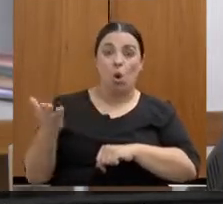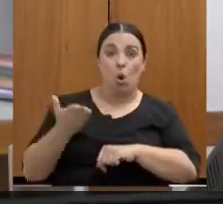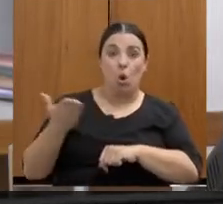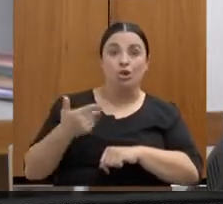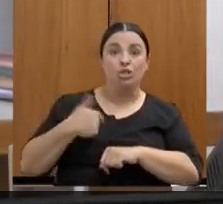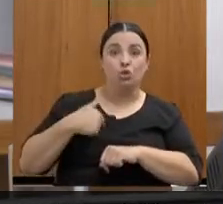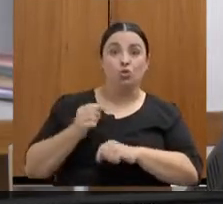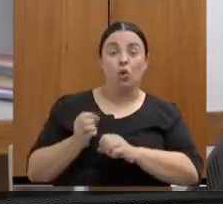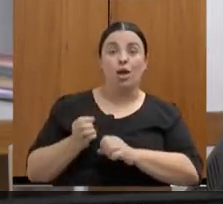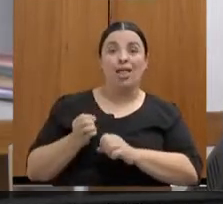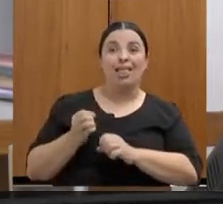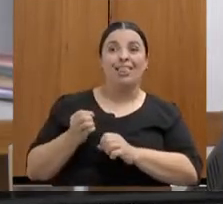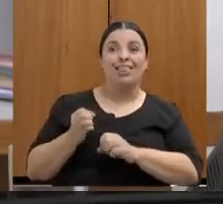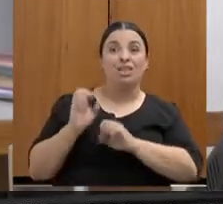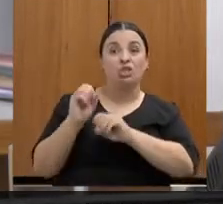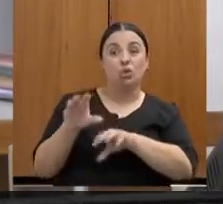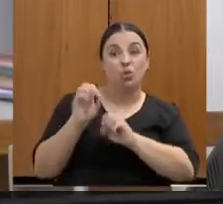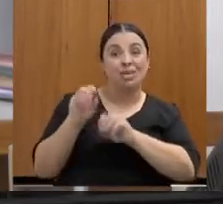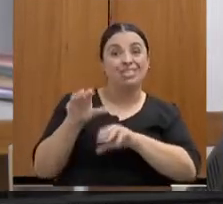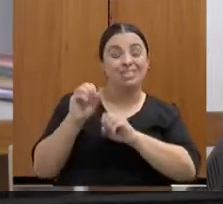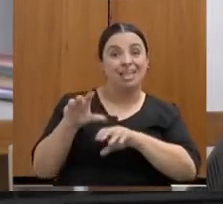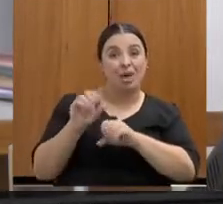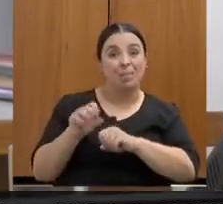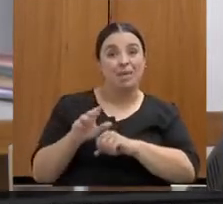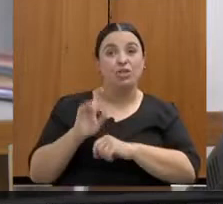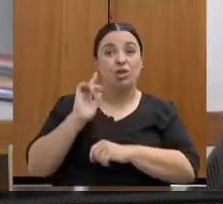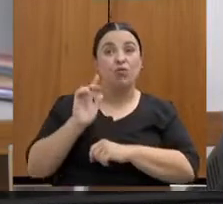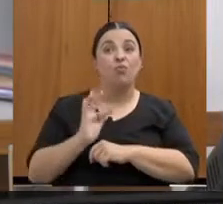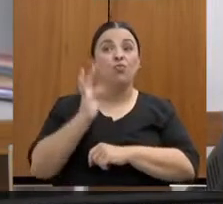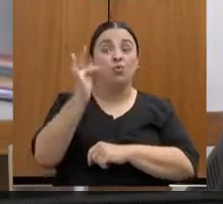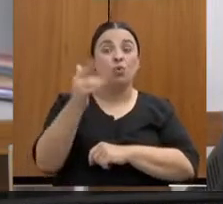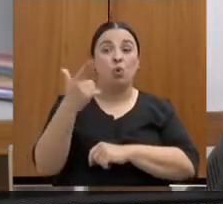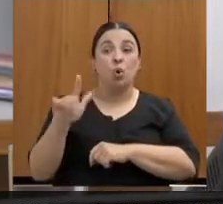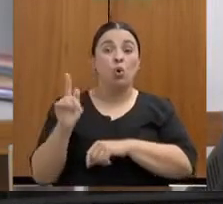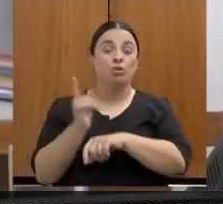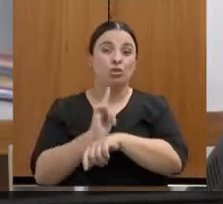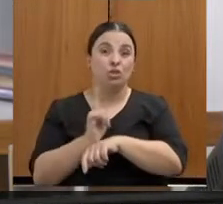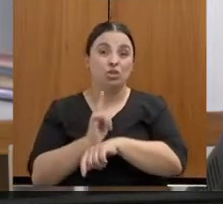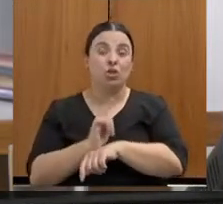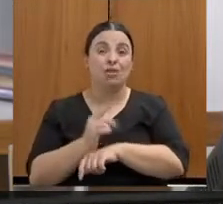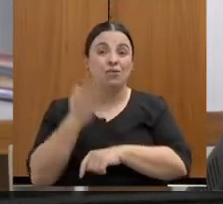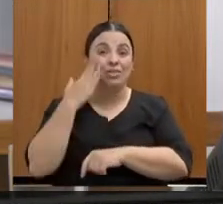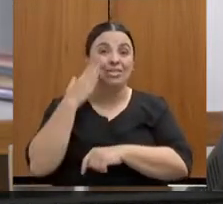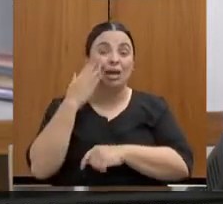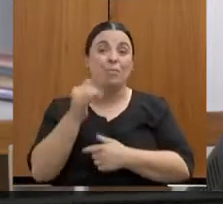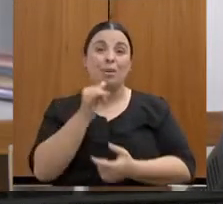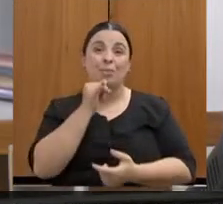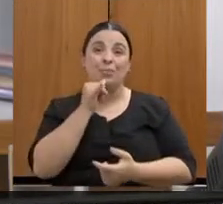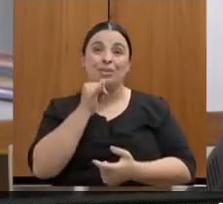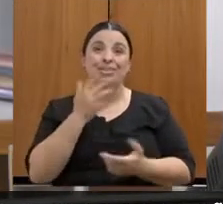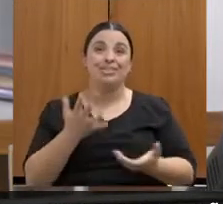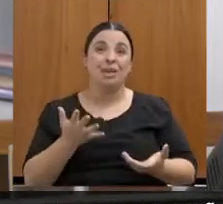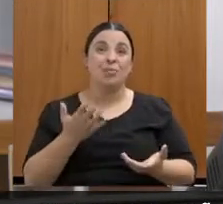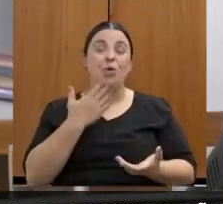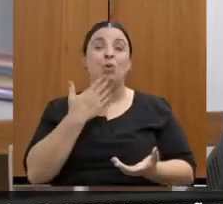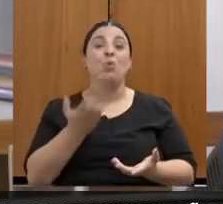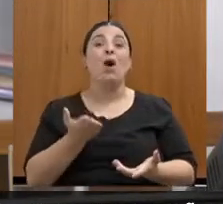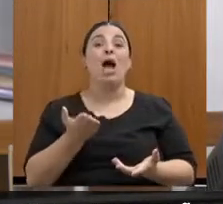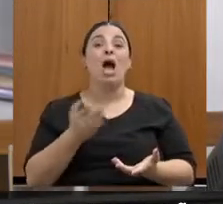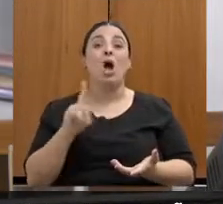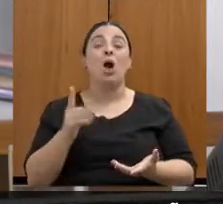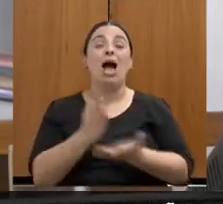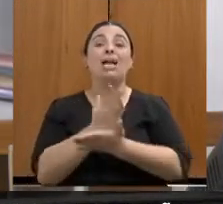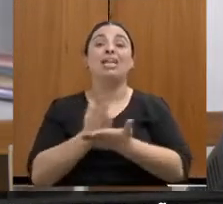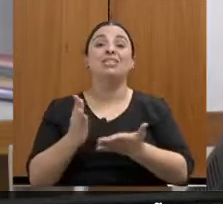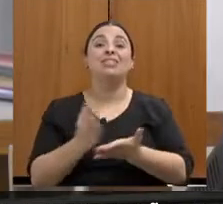passar vai ser cobrado aqui por essa casa, e olha, cadê a classificação desse ano? Quero ver, o